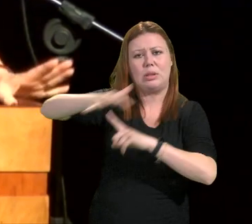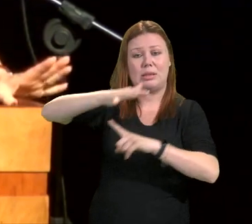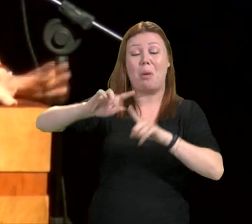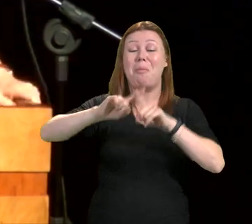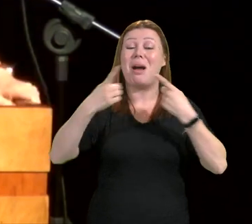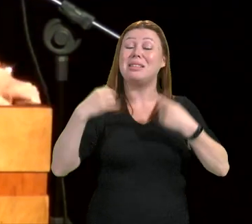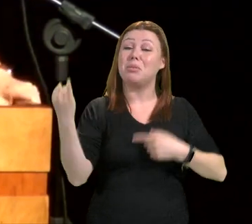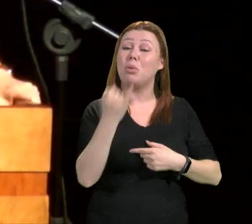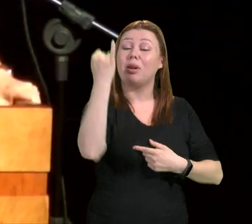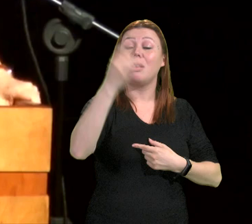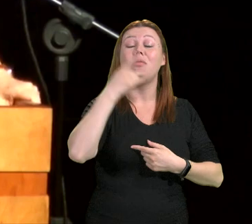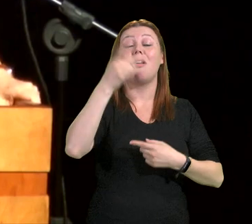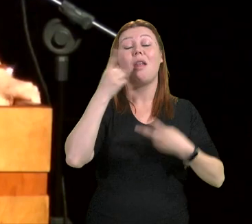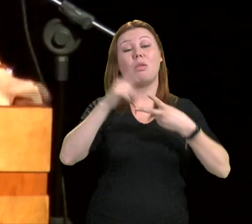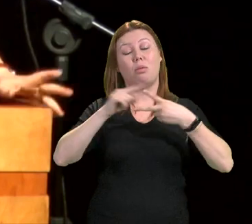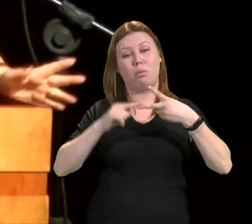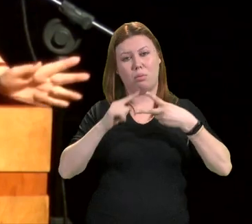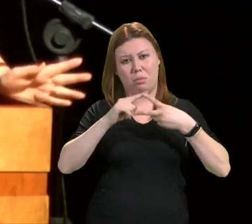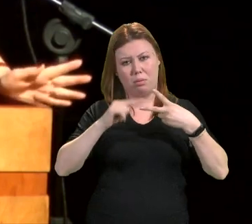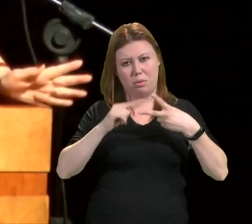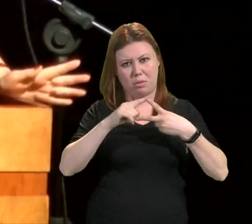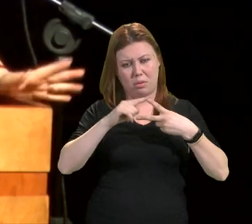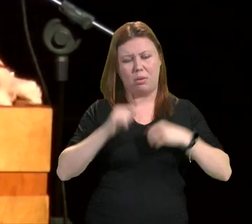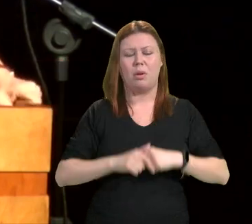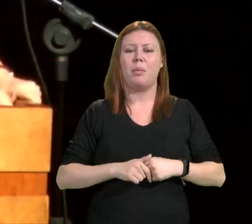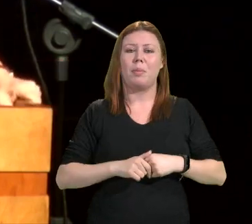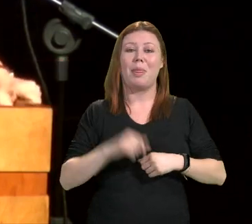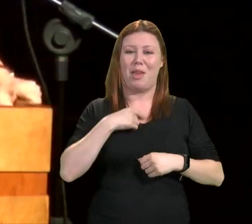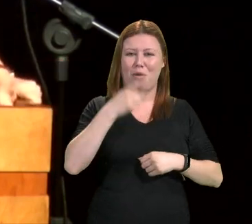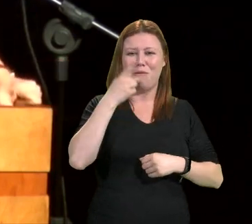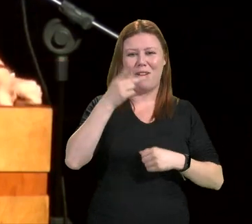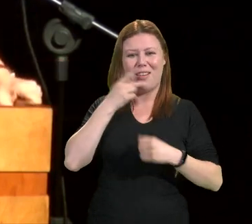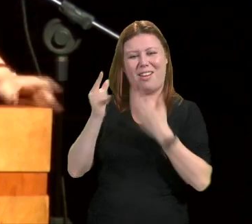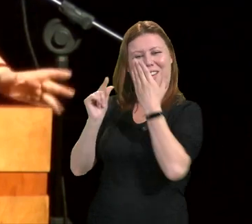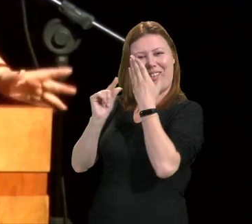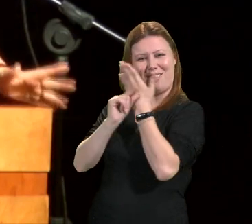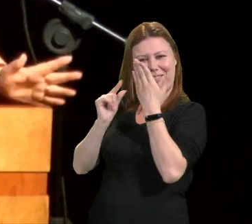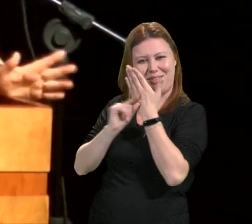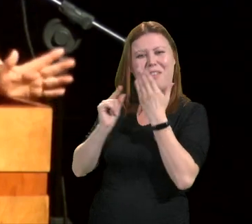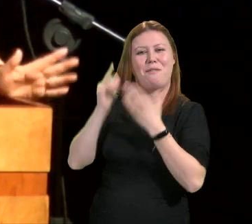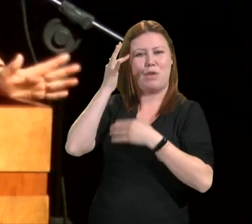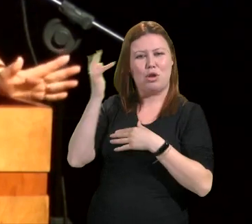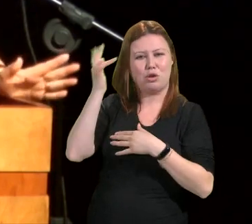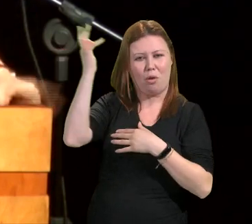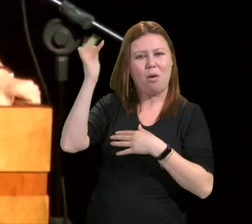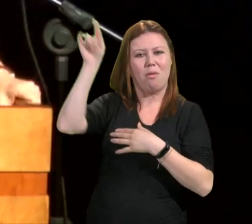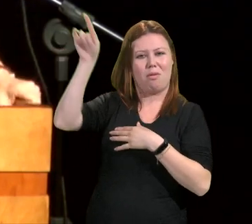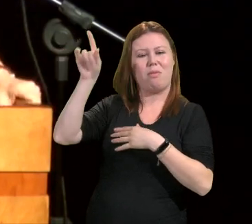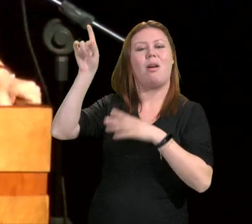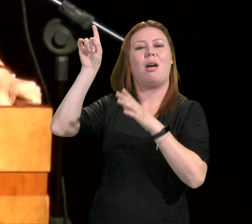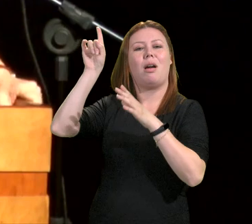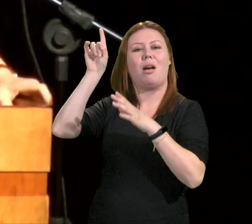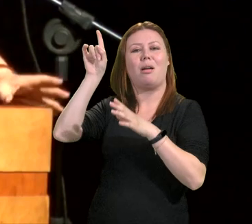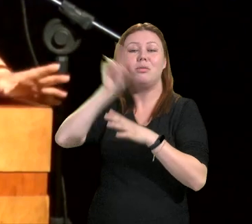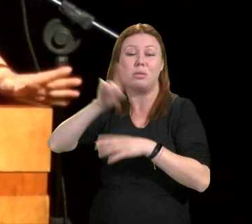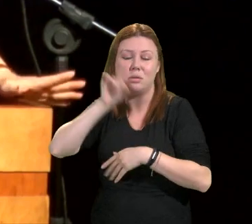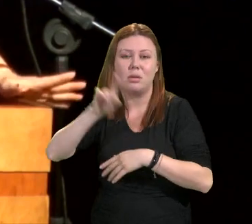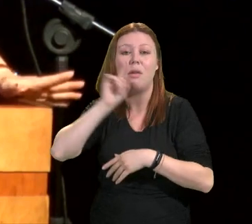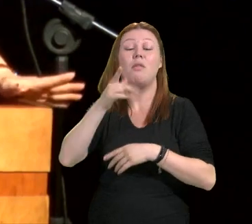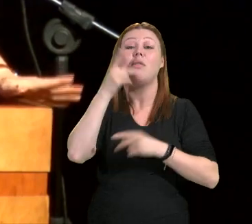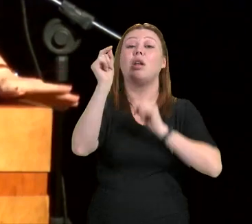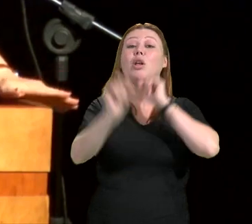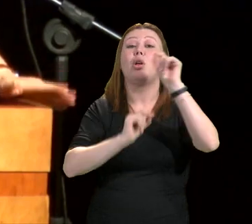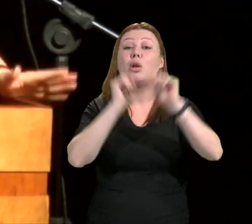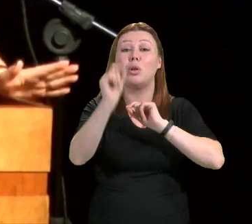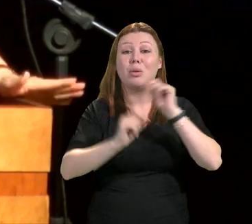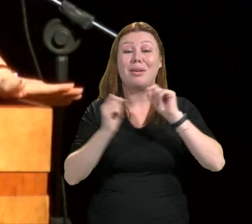questões. Eu citei essa filósofa americana para dizer da importância das humanidades na construção de